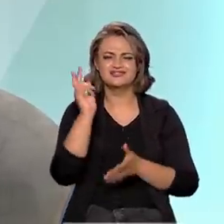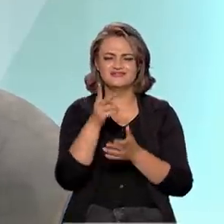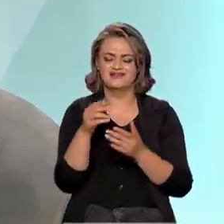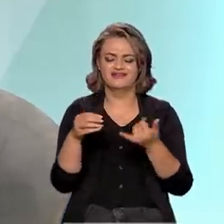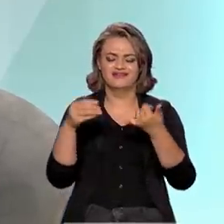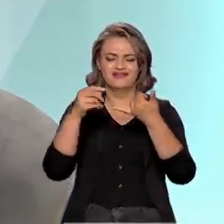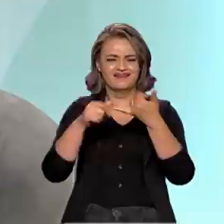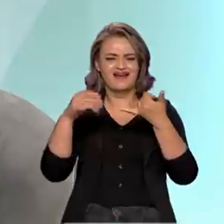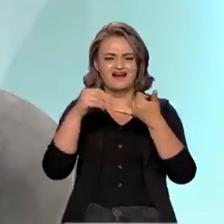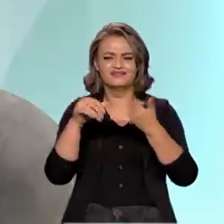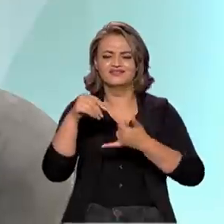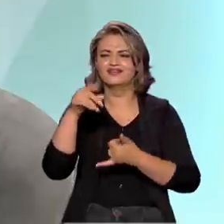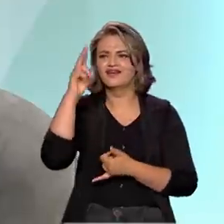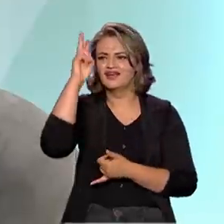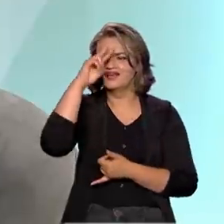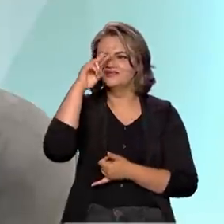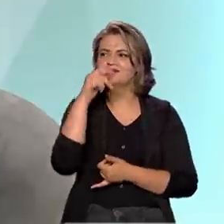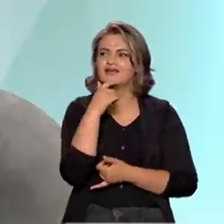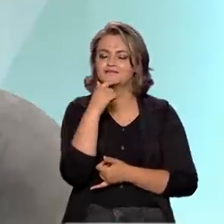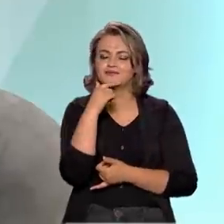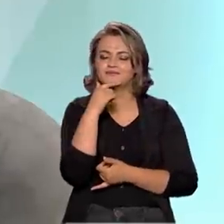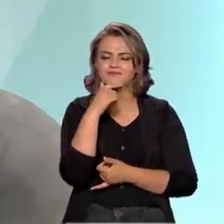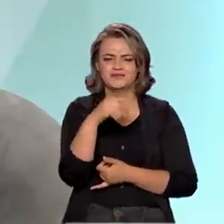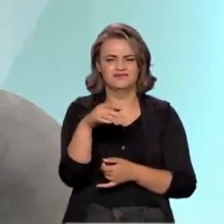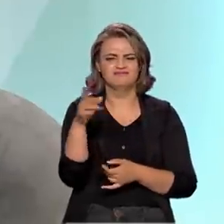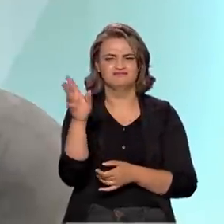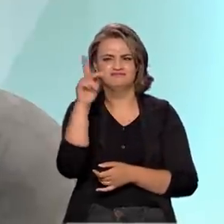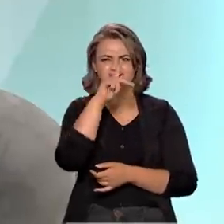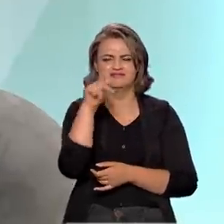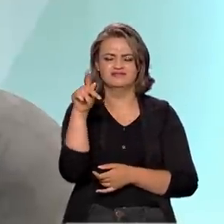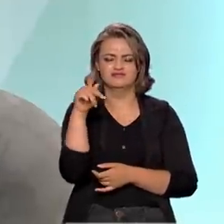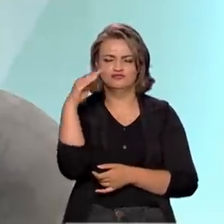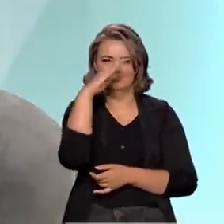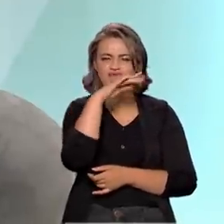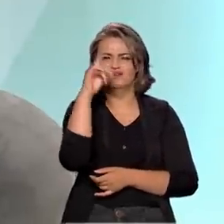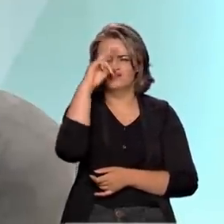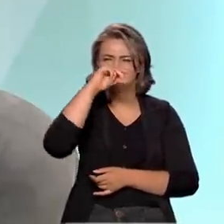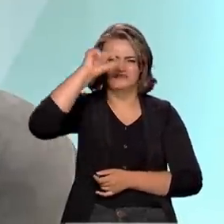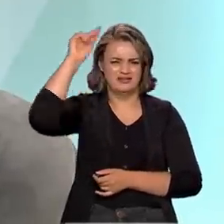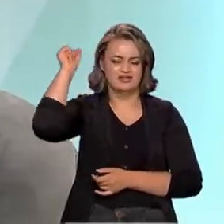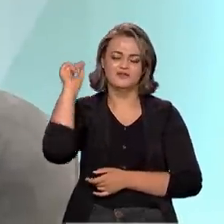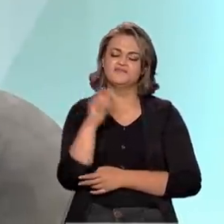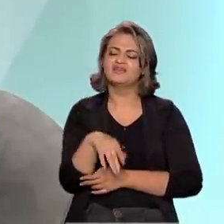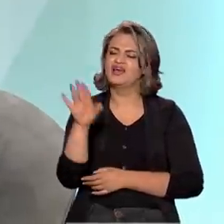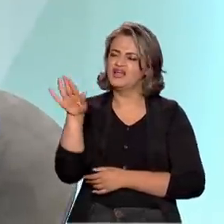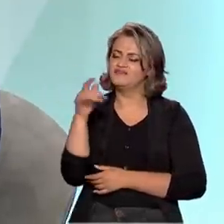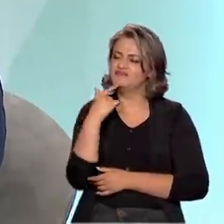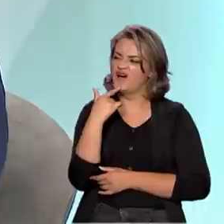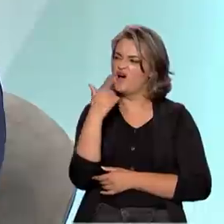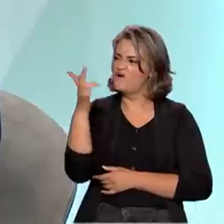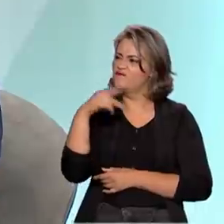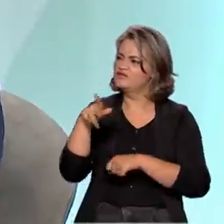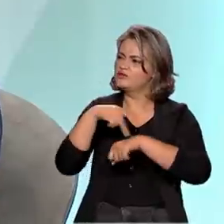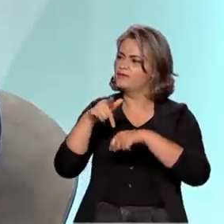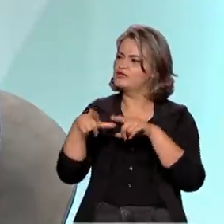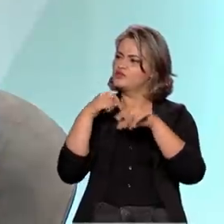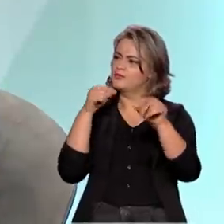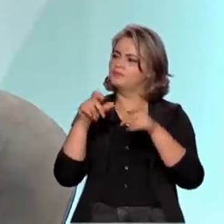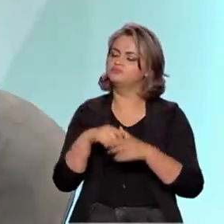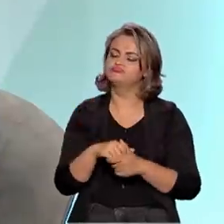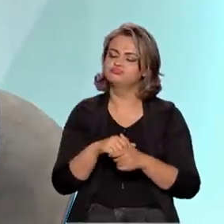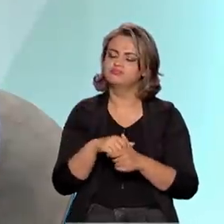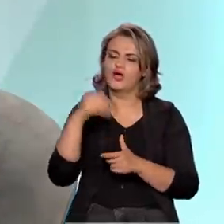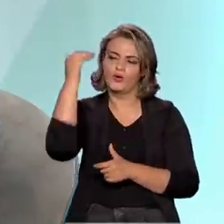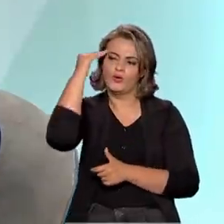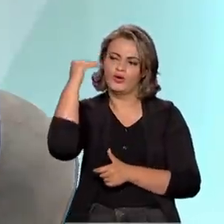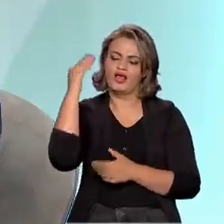nióbio, eu lembro da época da campanha, ou antes da campanha, eu conheço o presidente Bolsonaro bastante tempo, que ele falava assim, veja o Japão, veja a